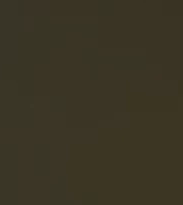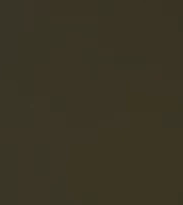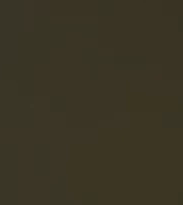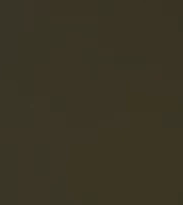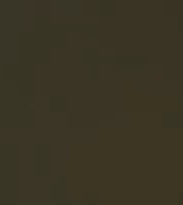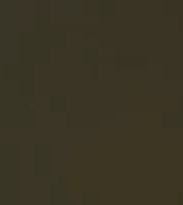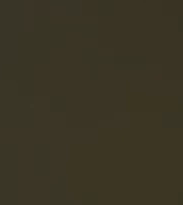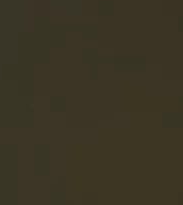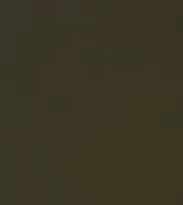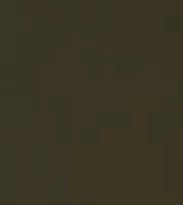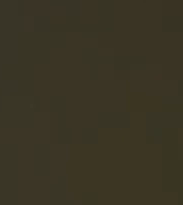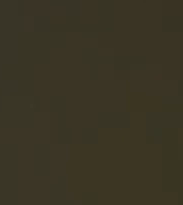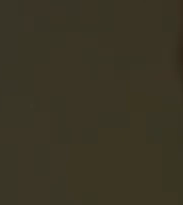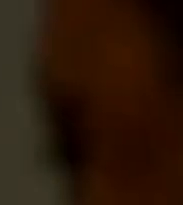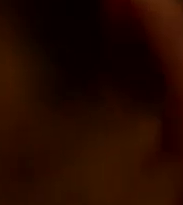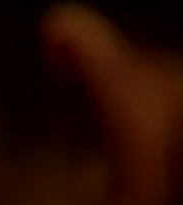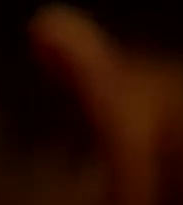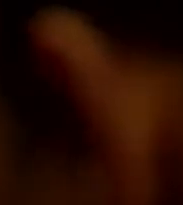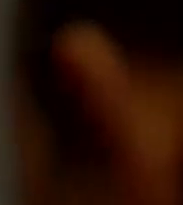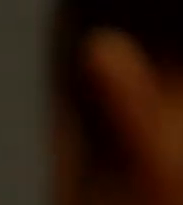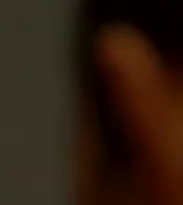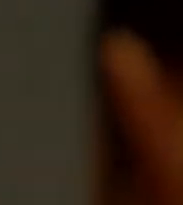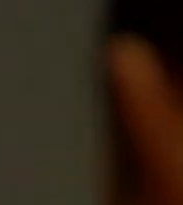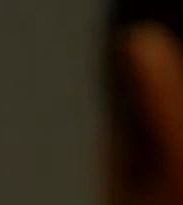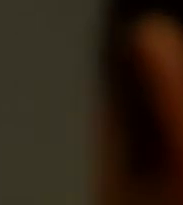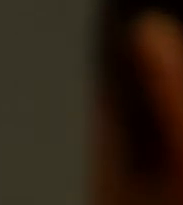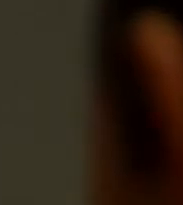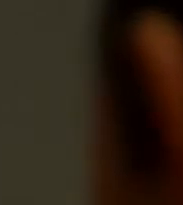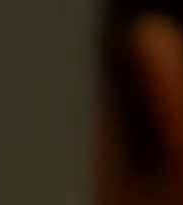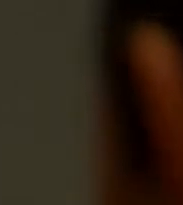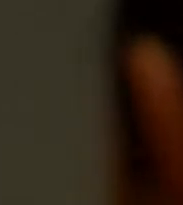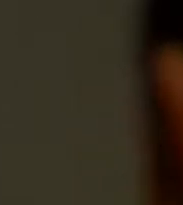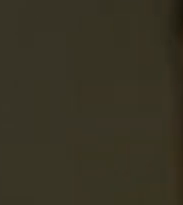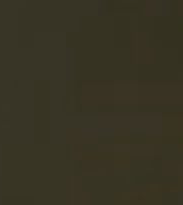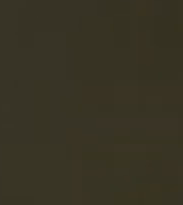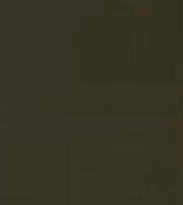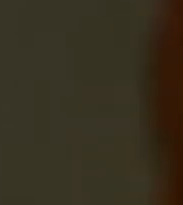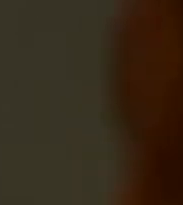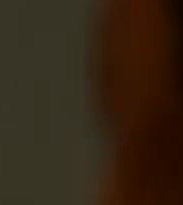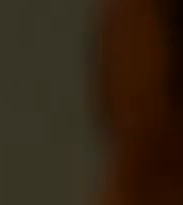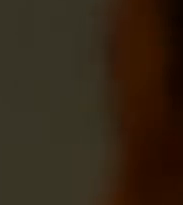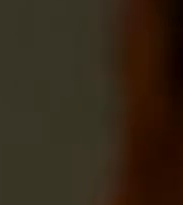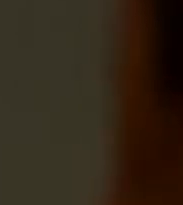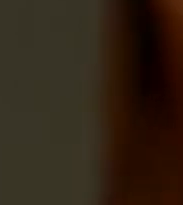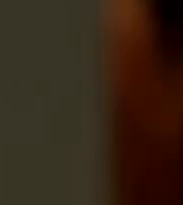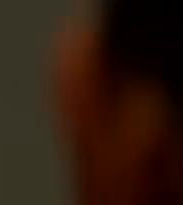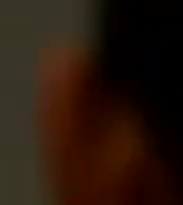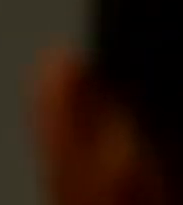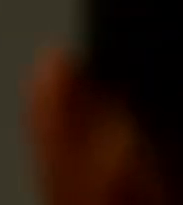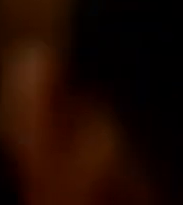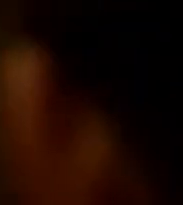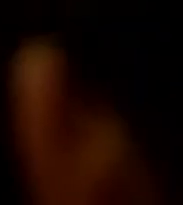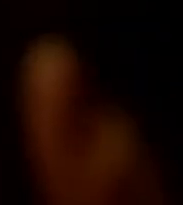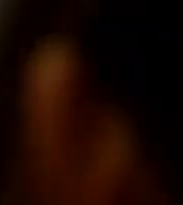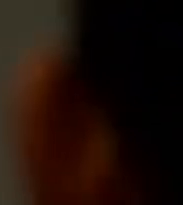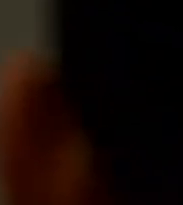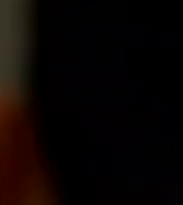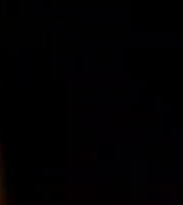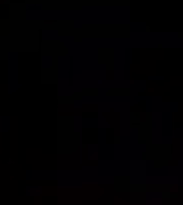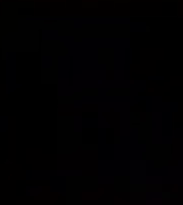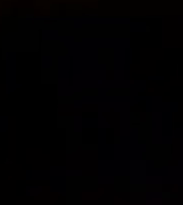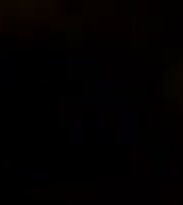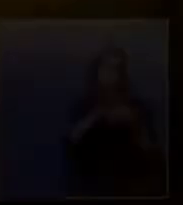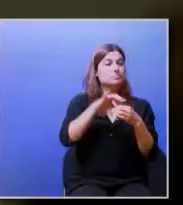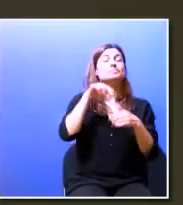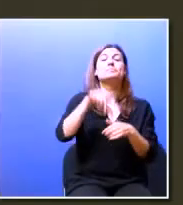para conversarem, trocarem impressões. Bom, não vamos perder mais tempo. Avançamos para a sessão de abertura deste 3º Congresso Nacional de Formação Profissional. Para